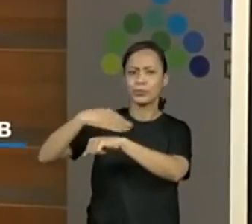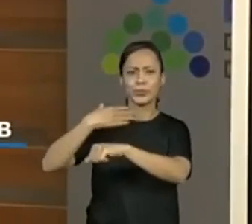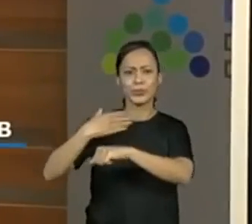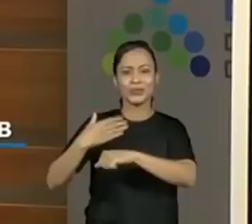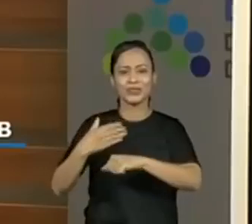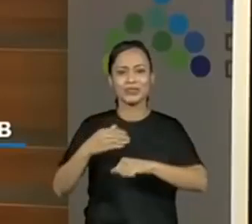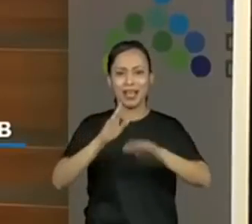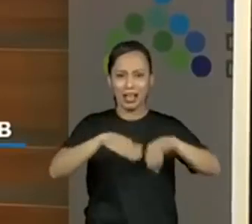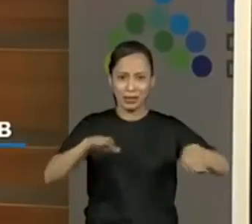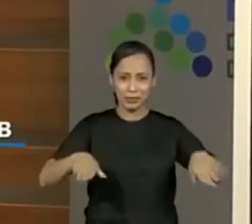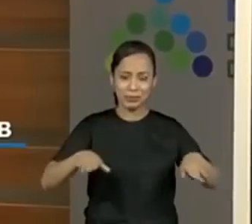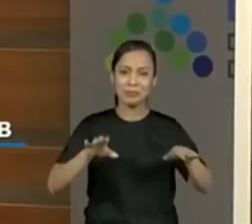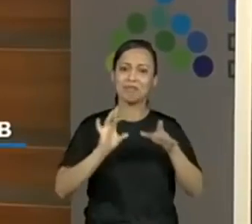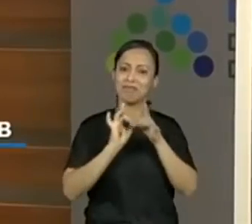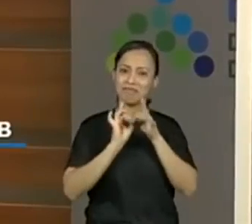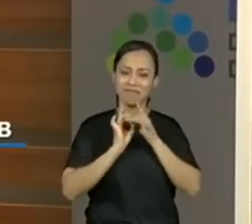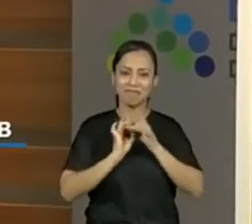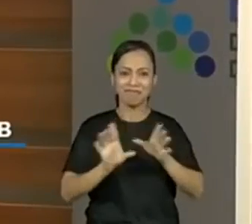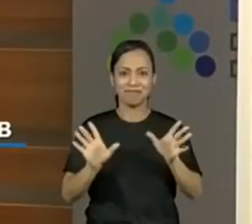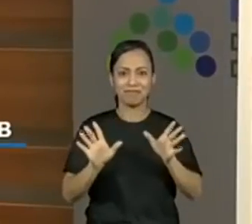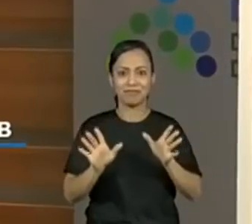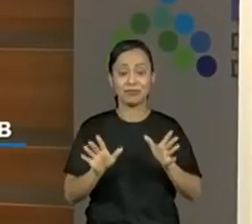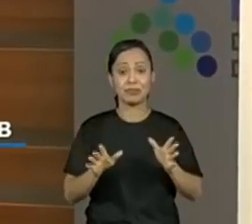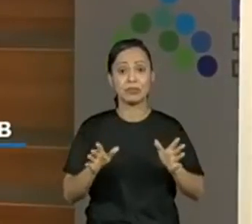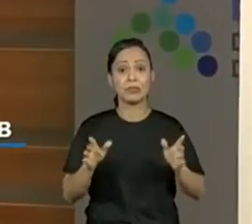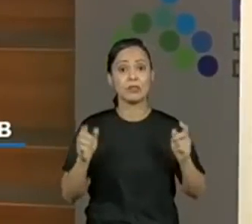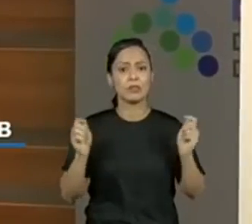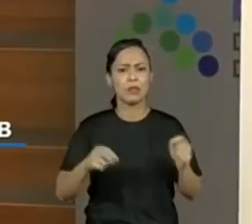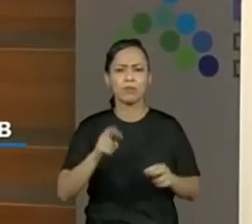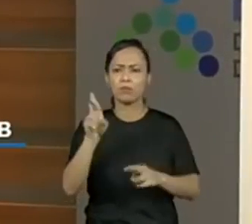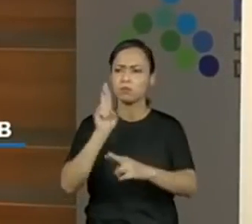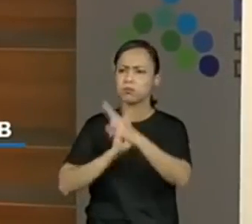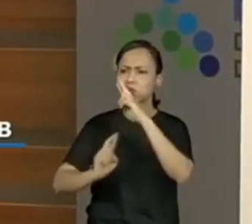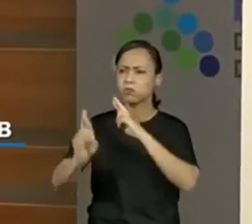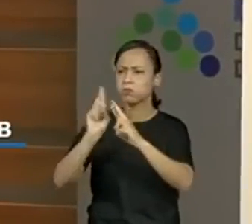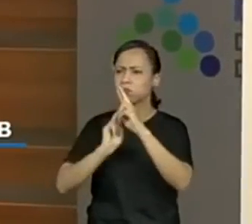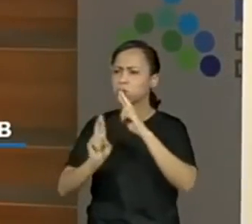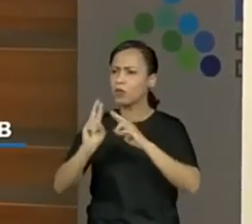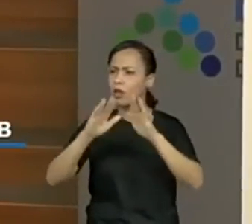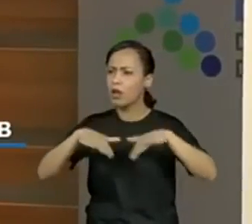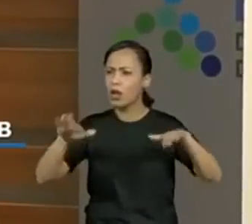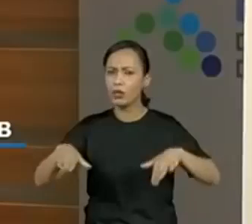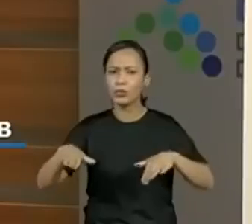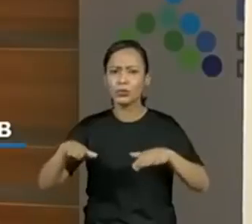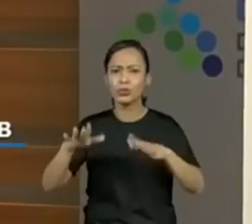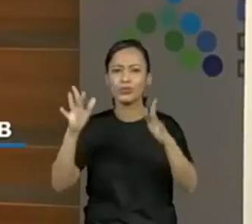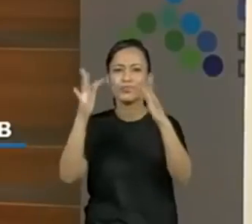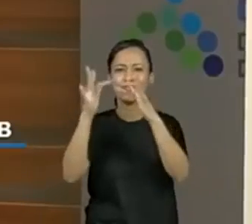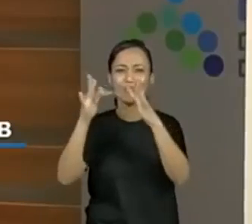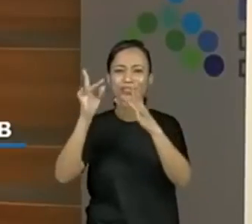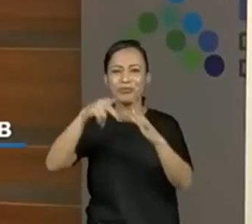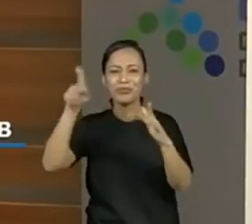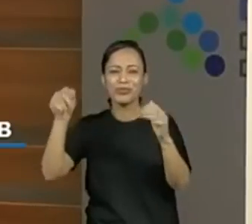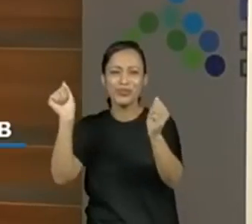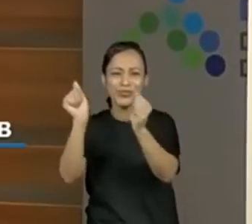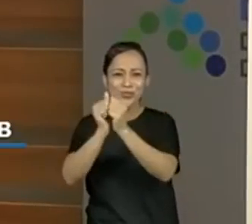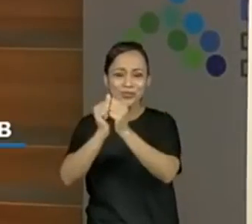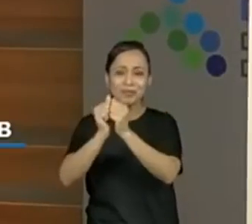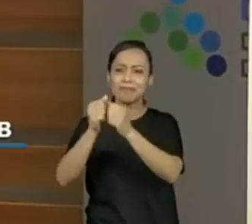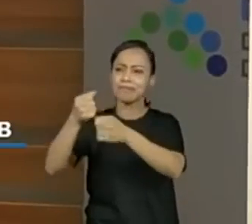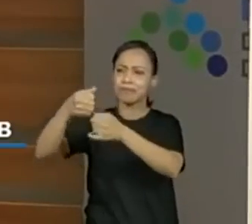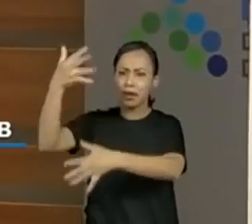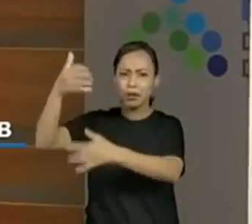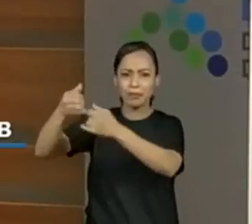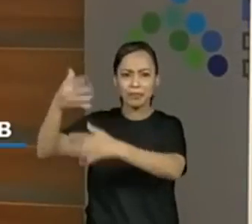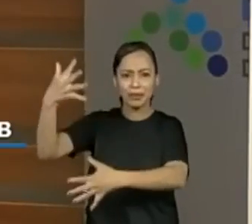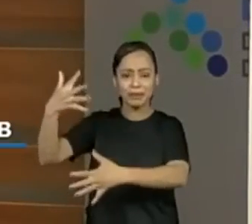alunos, não é? Isso mesmo. Então nós vamos acompanhar as respostas dos alunos que estão em contato com os professores e também teremos um momento em que os